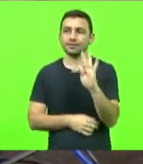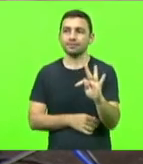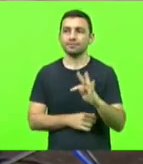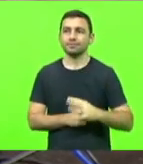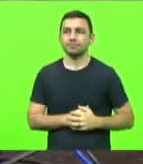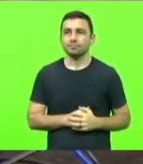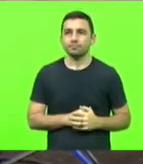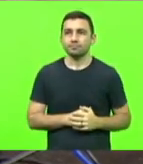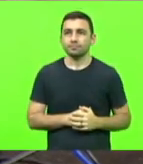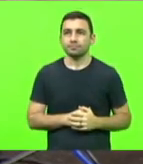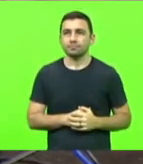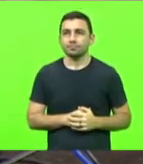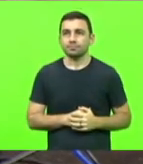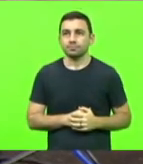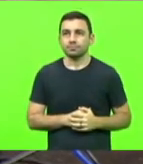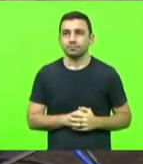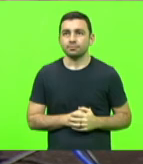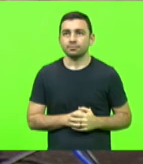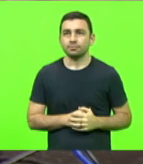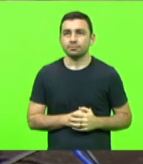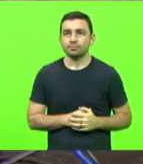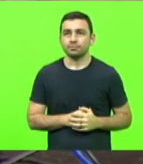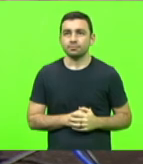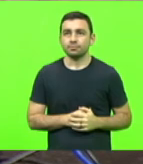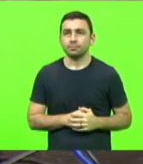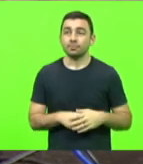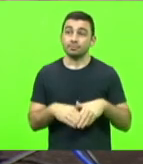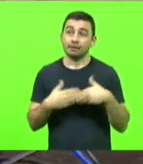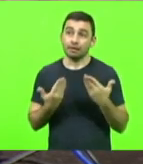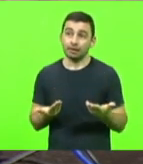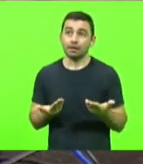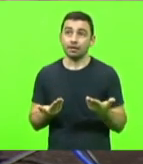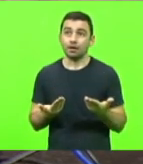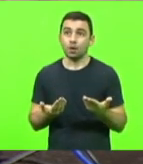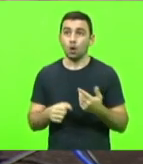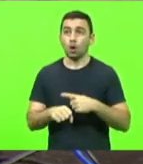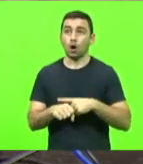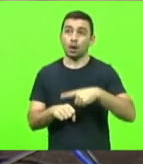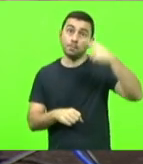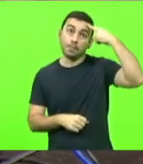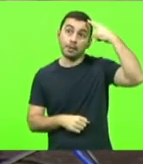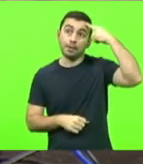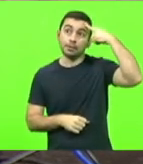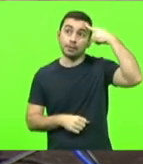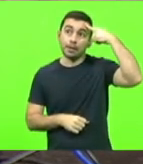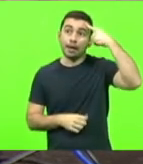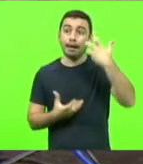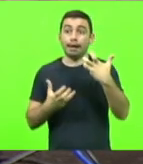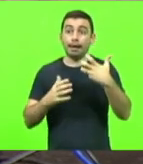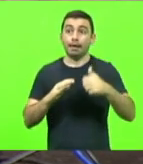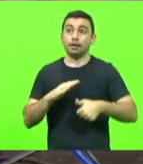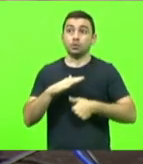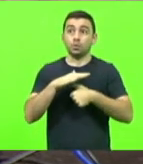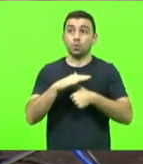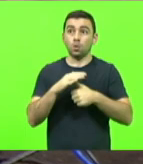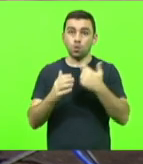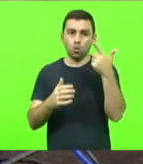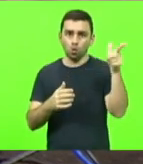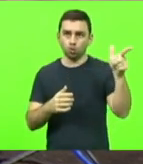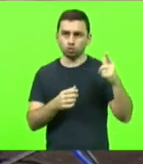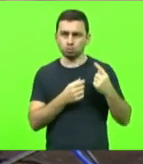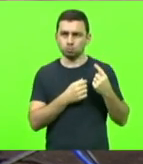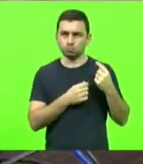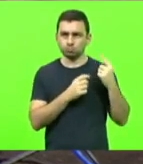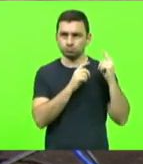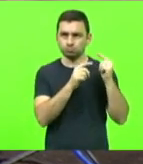É do reitor do PT. Aí quando pensa-se em botar um reitor conservador, como